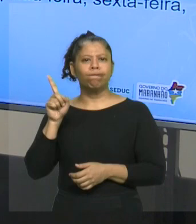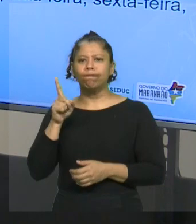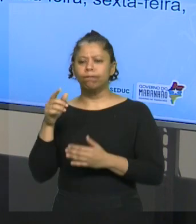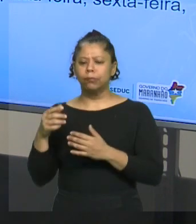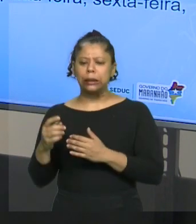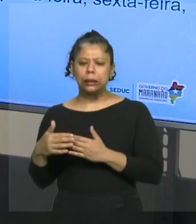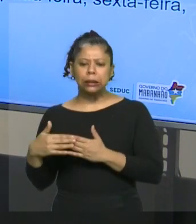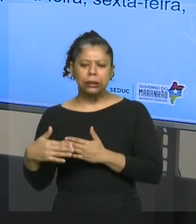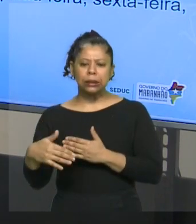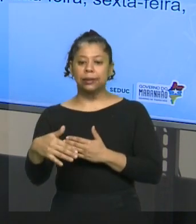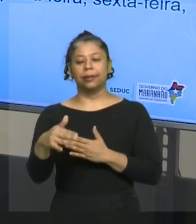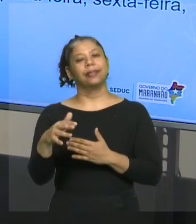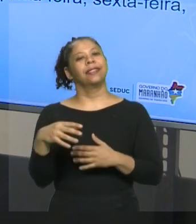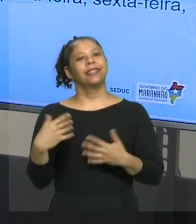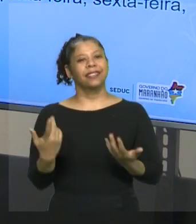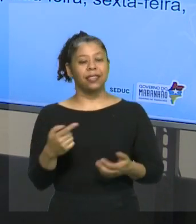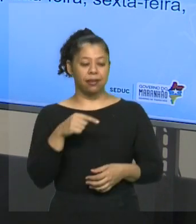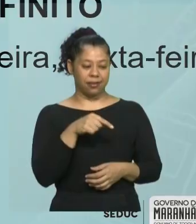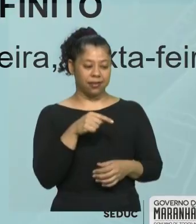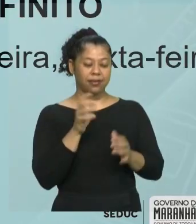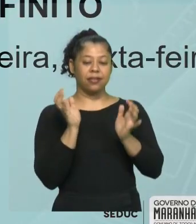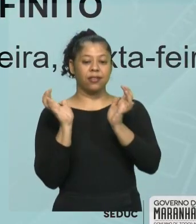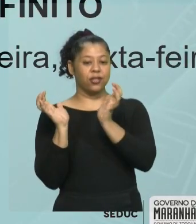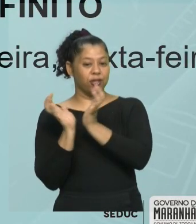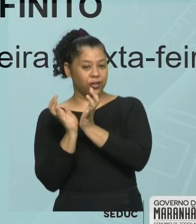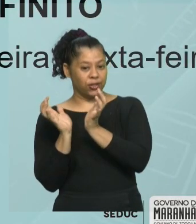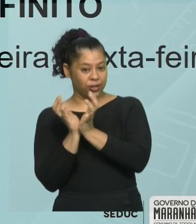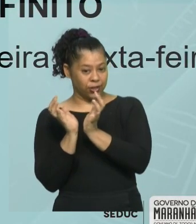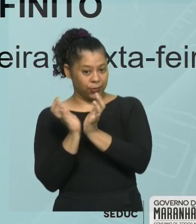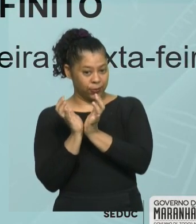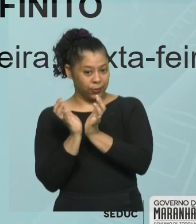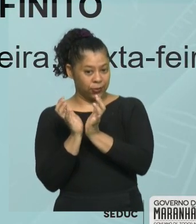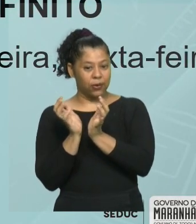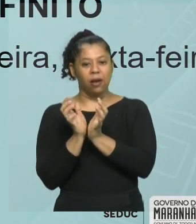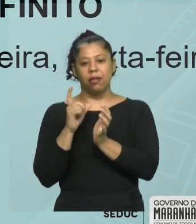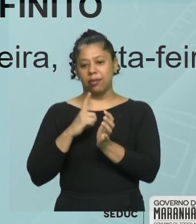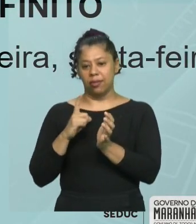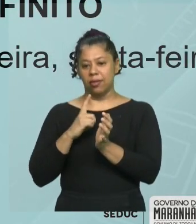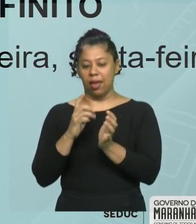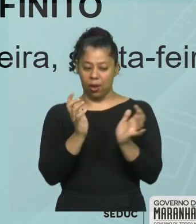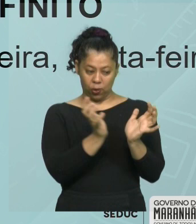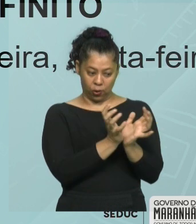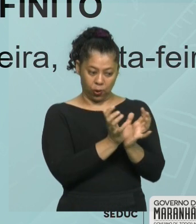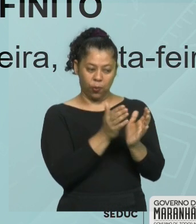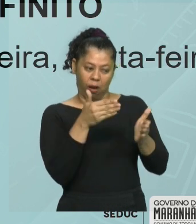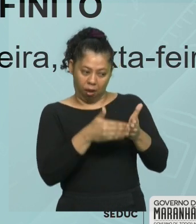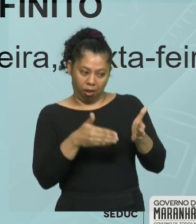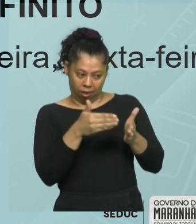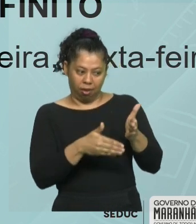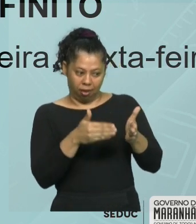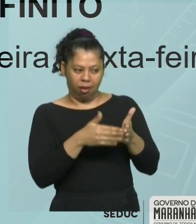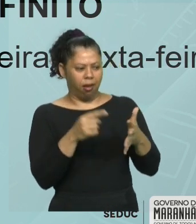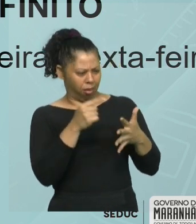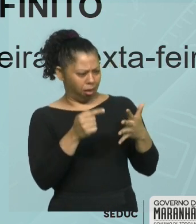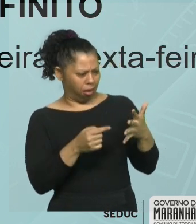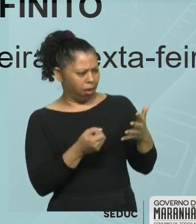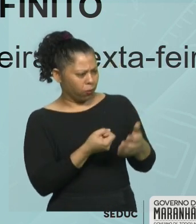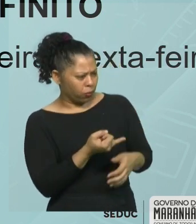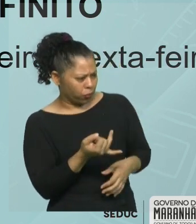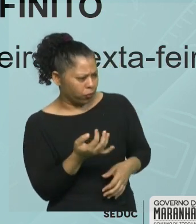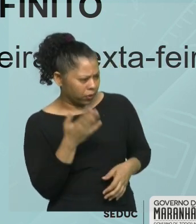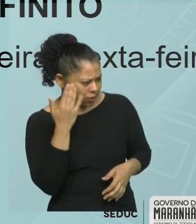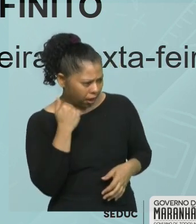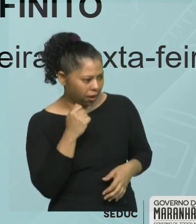Logo, esse tipo de conjunto que tem uma quantidade finita de elementos que eu consigo conferir,